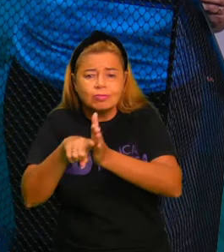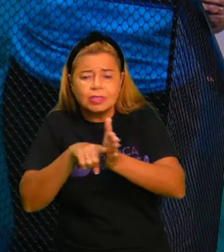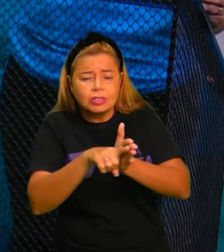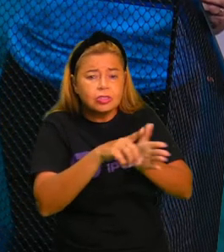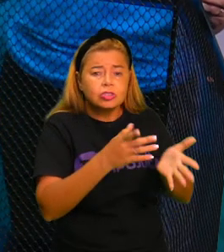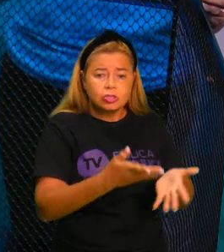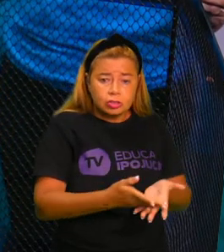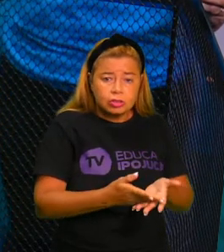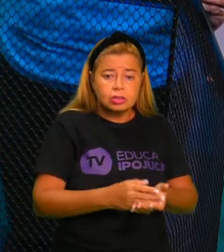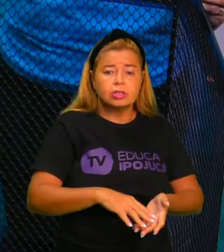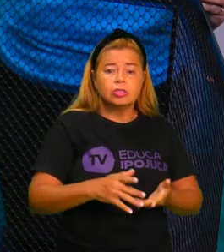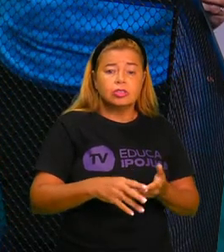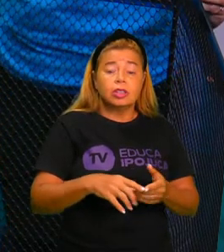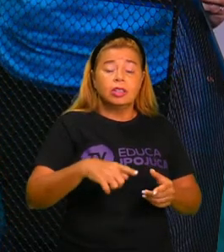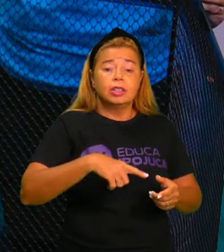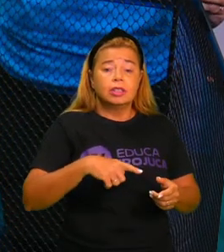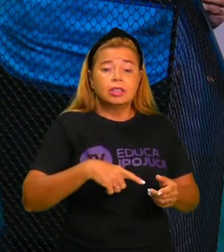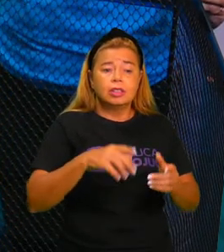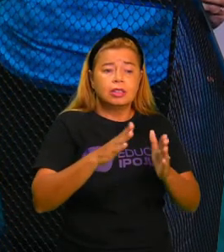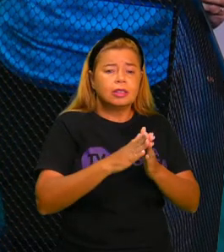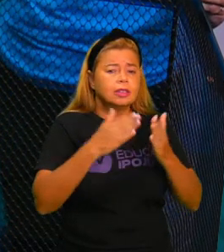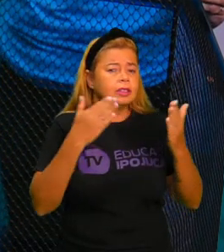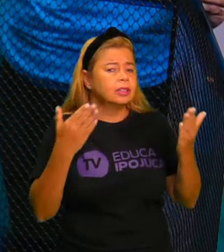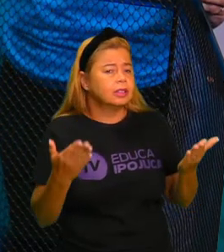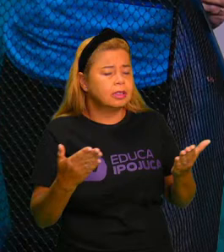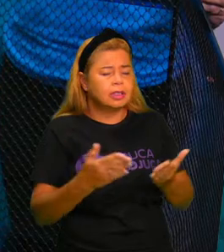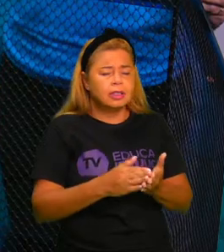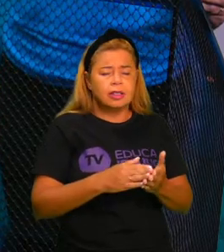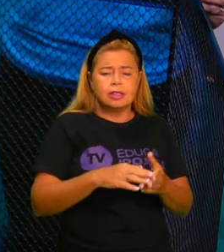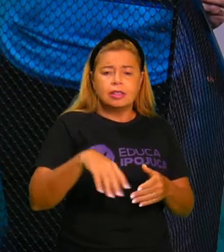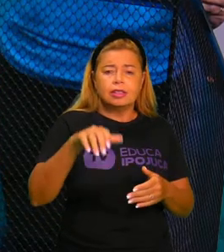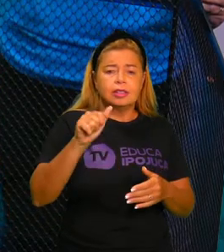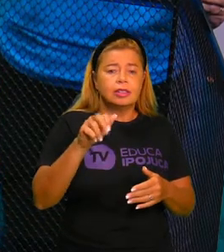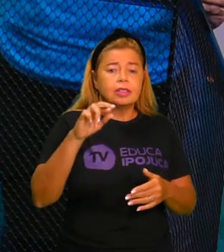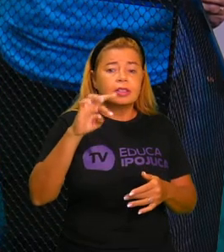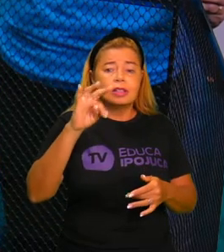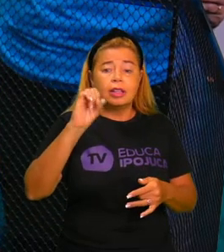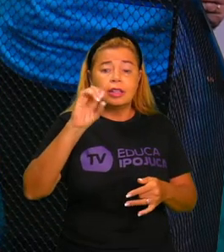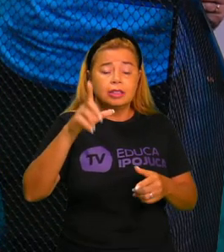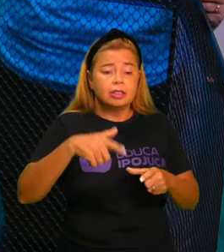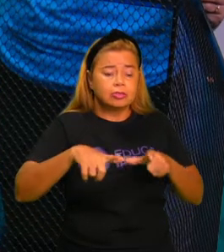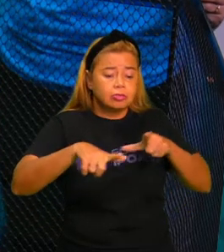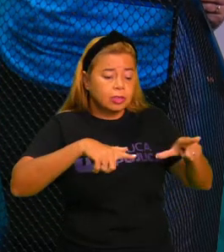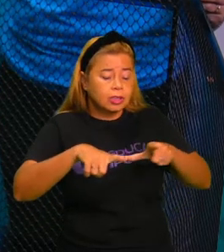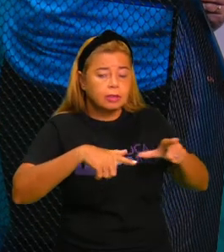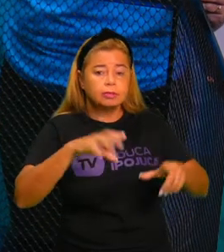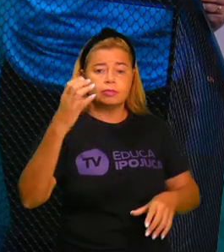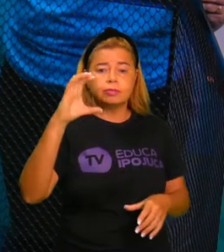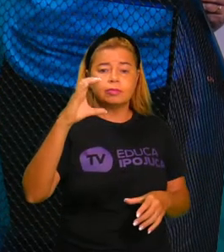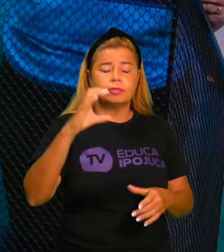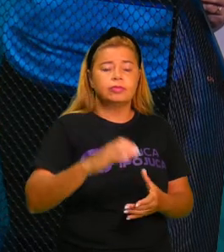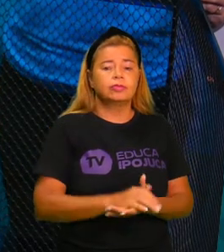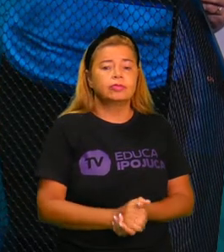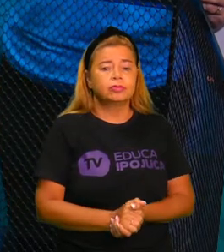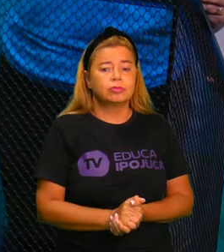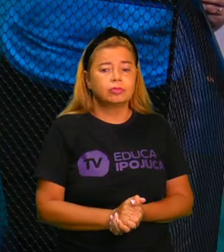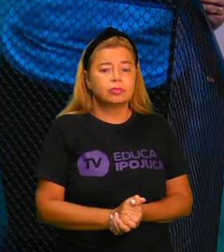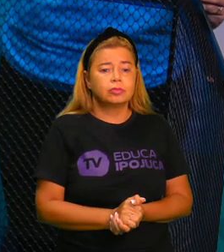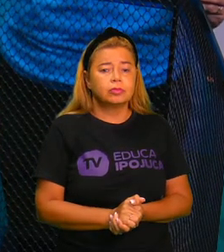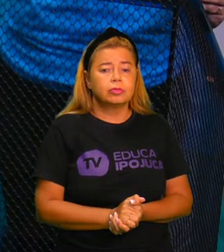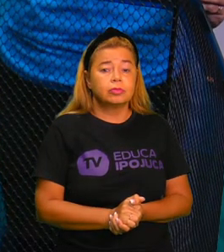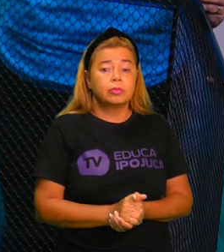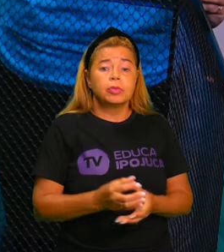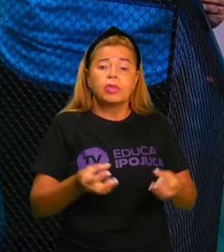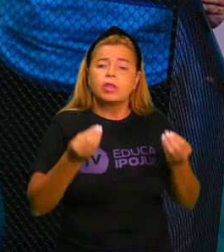na forma de dissertações, teses, artigos, patentes e trabalhos científicos. Como essas